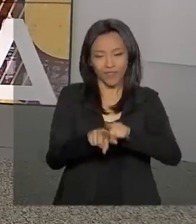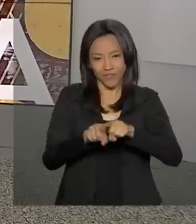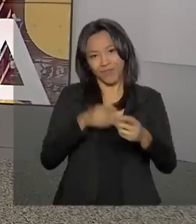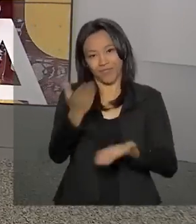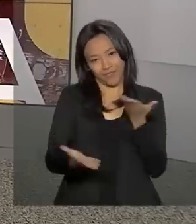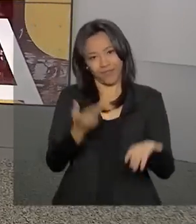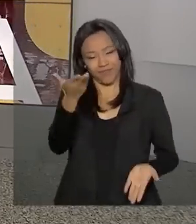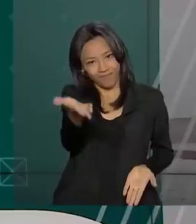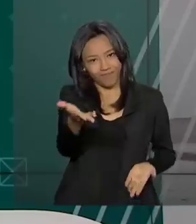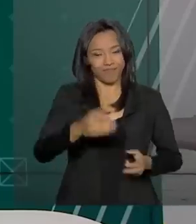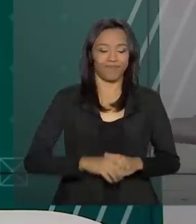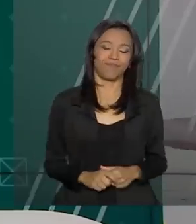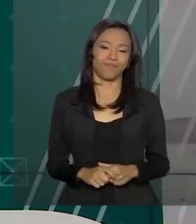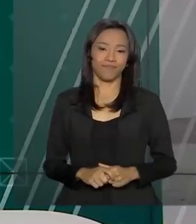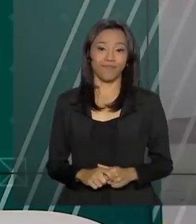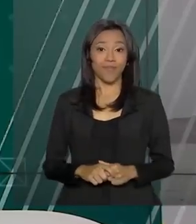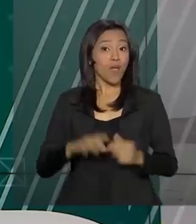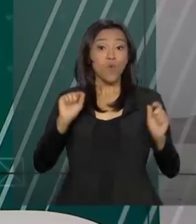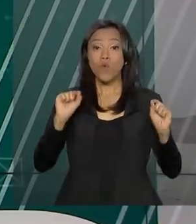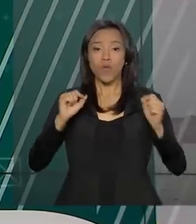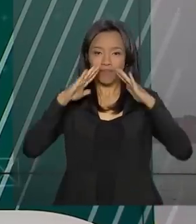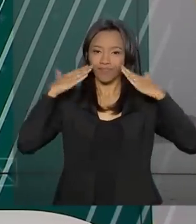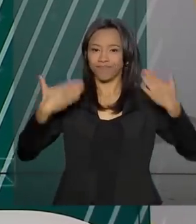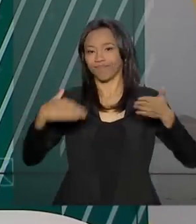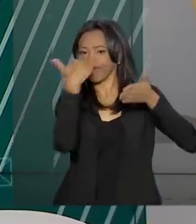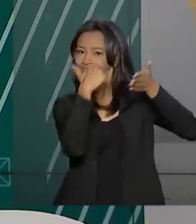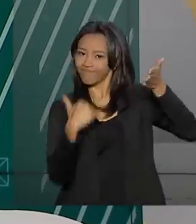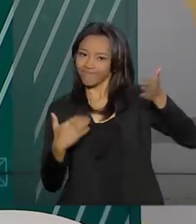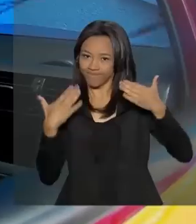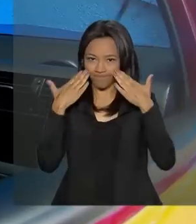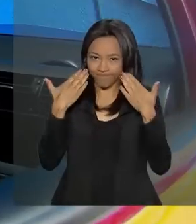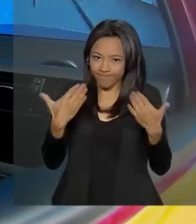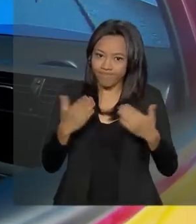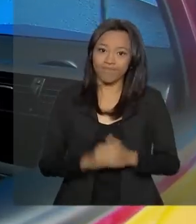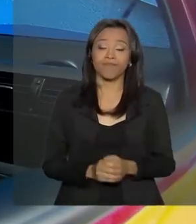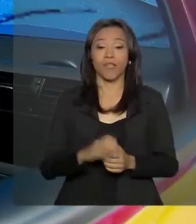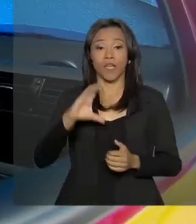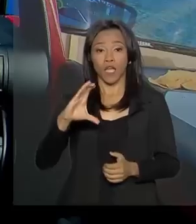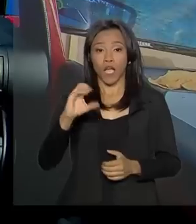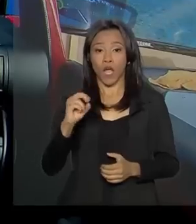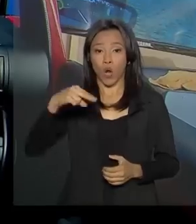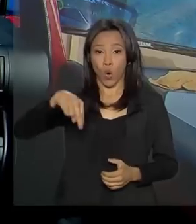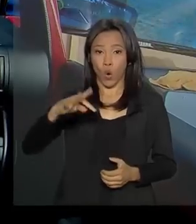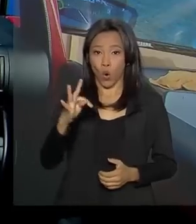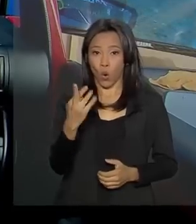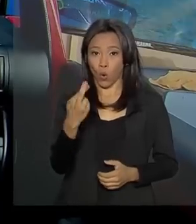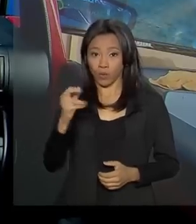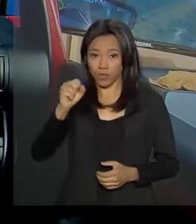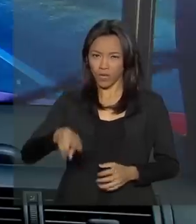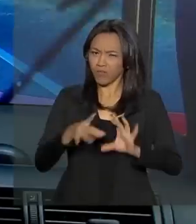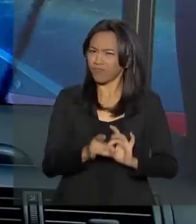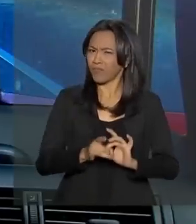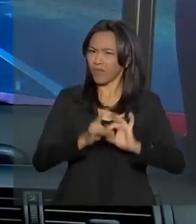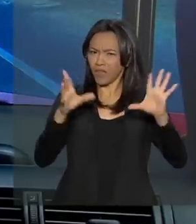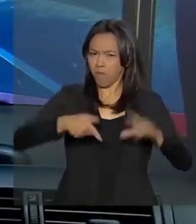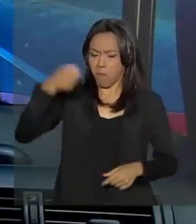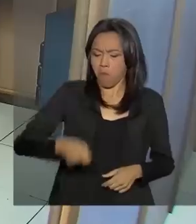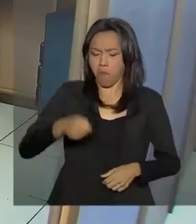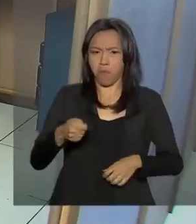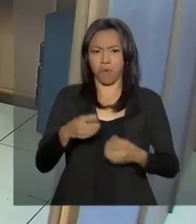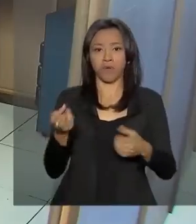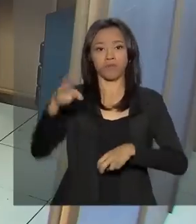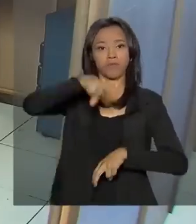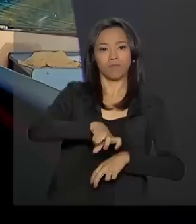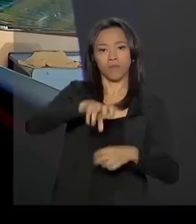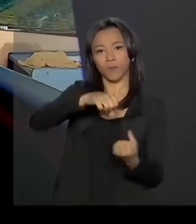e serviço pra você. Confira os destaques desta edição. CONTRAN torna facultativo o uso de simuladores de trânsito